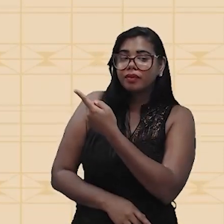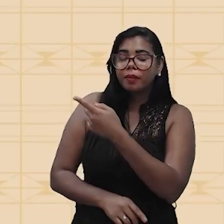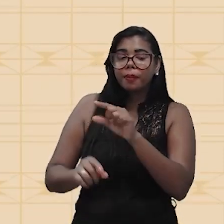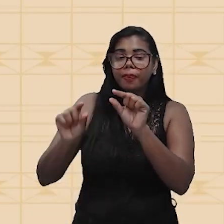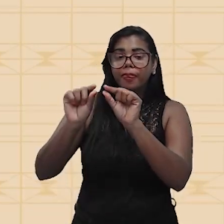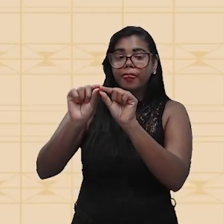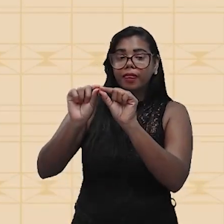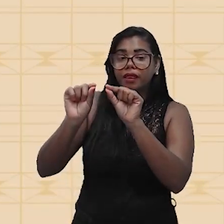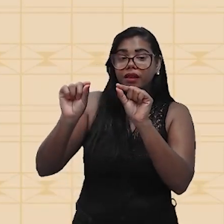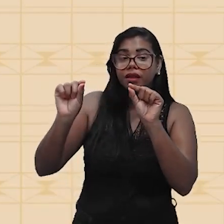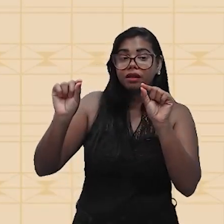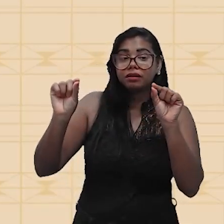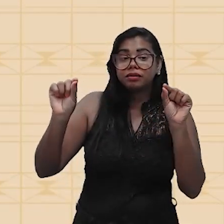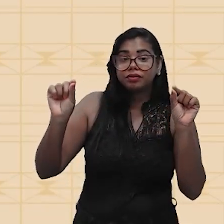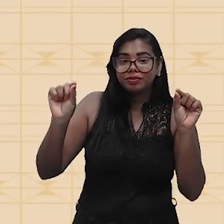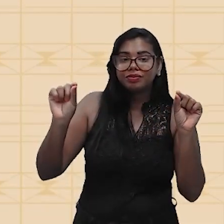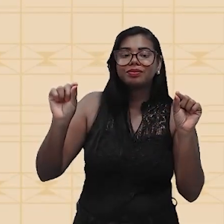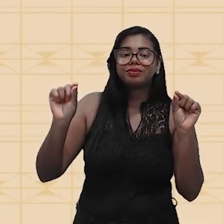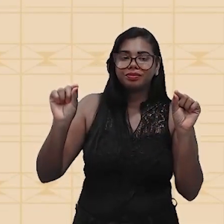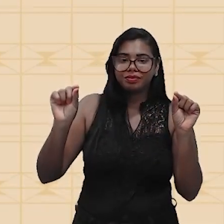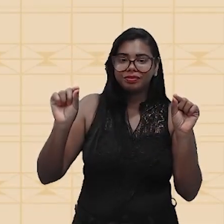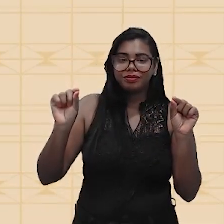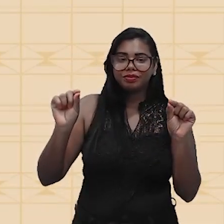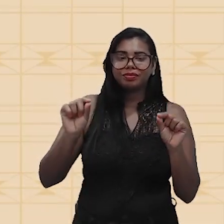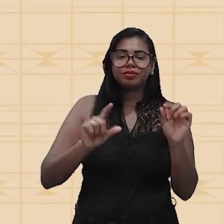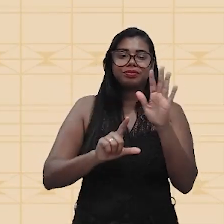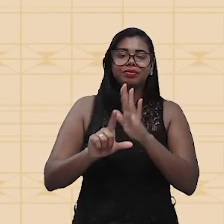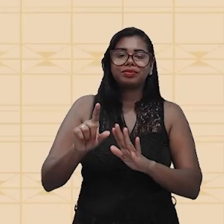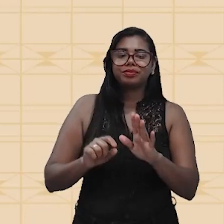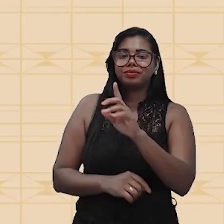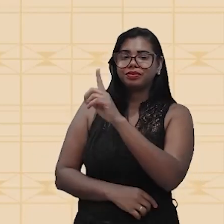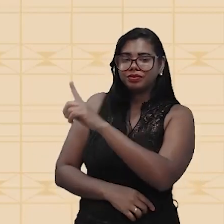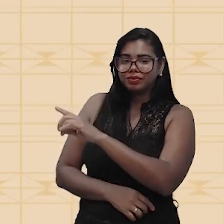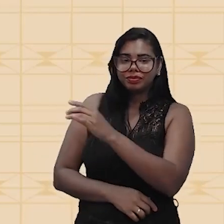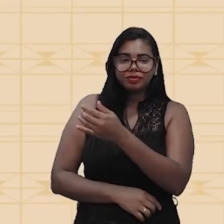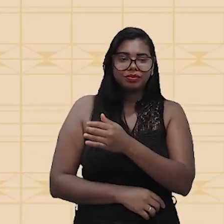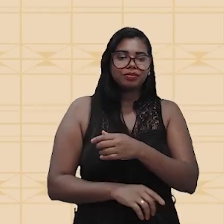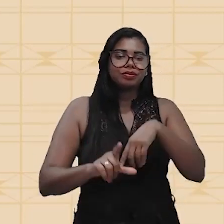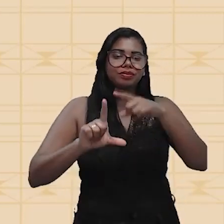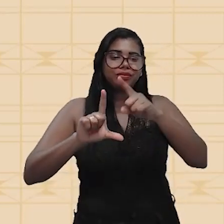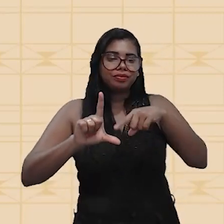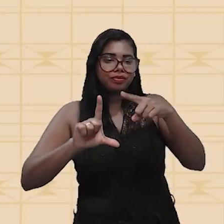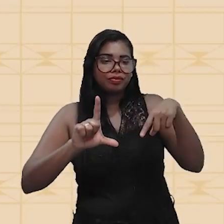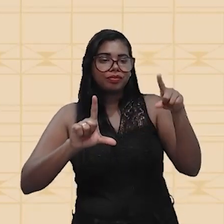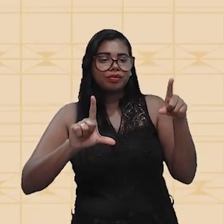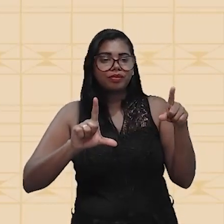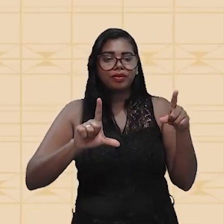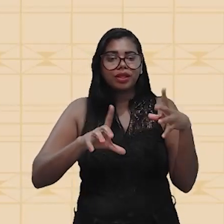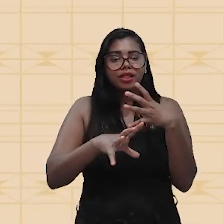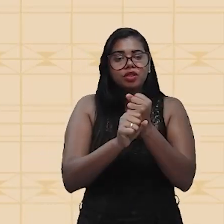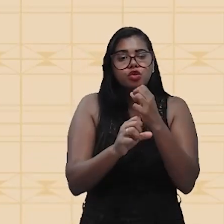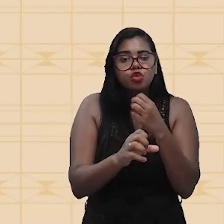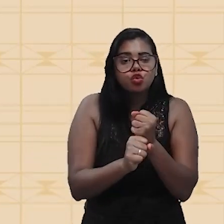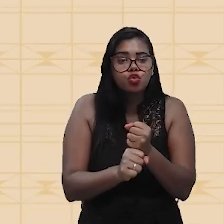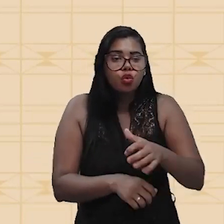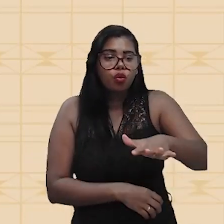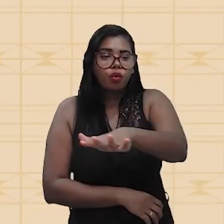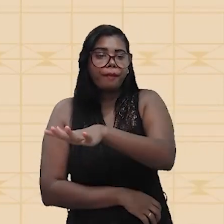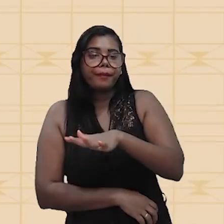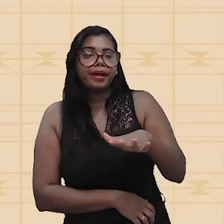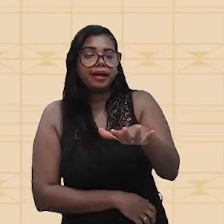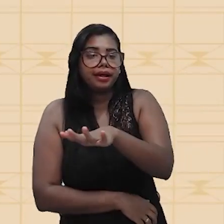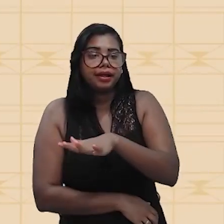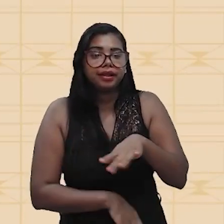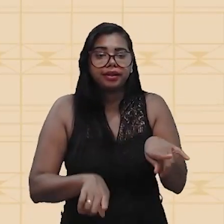está indicando que ela não muda. Mas você também, nesse gráfico, você pode calcular a área dele e